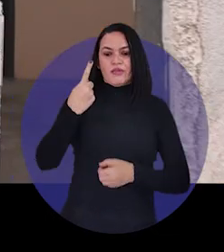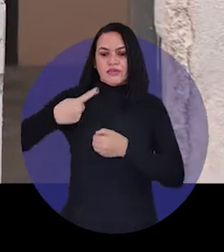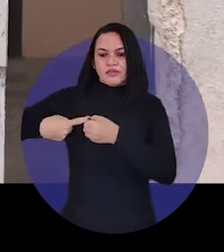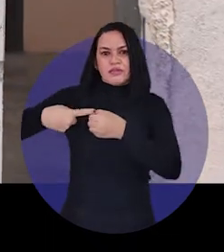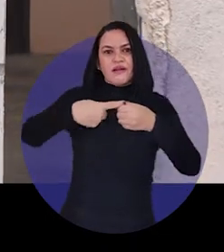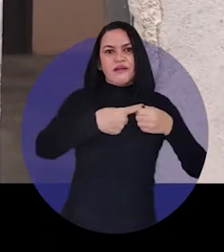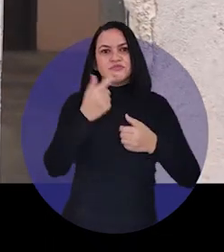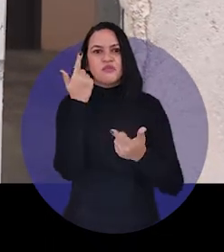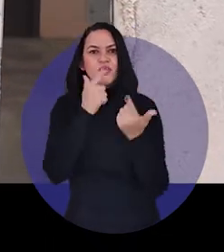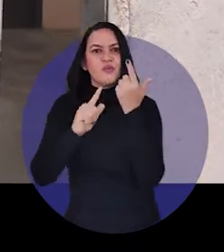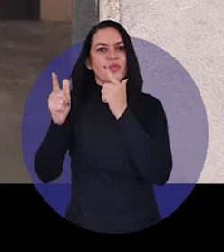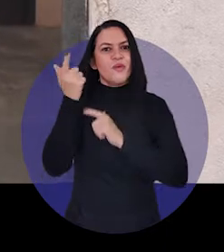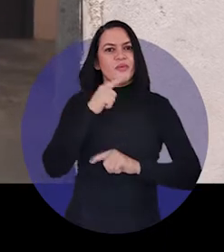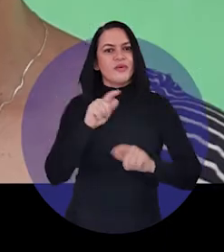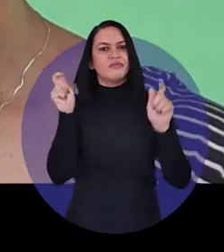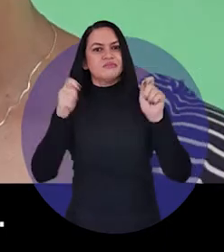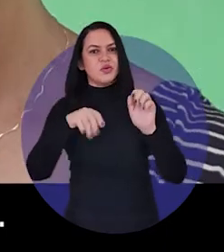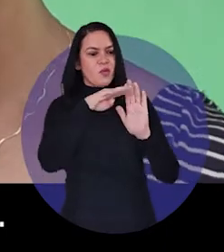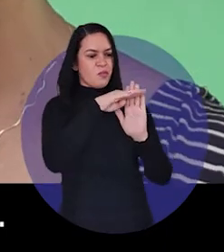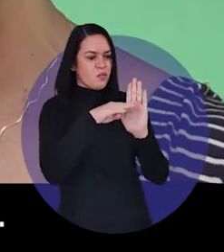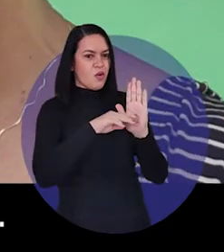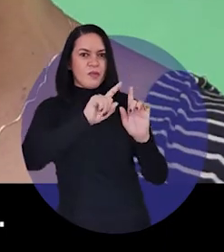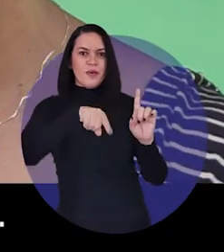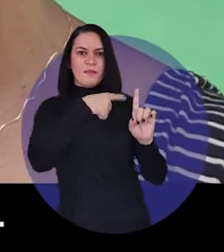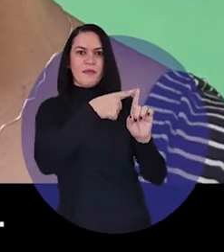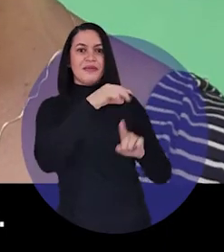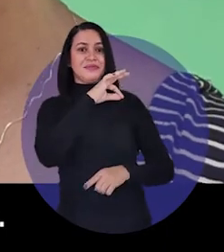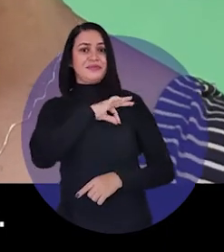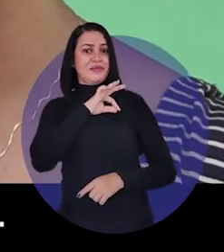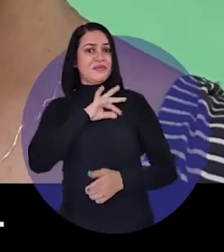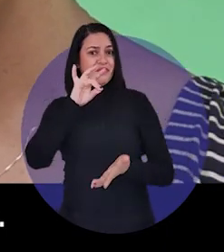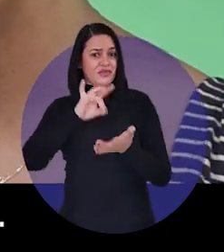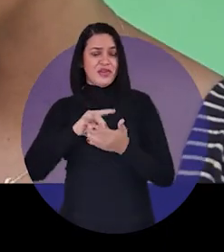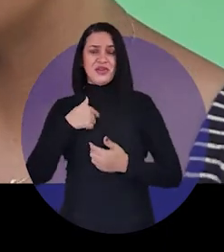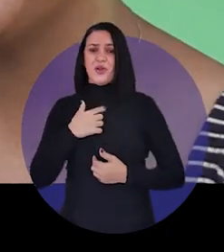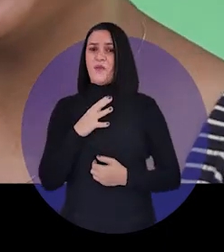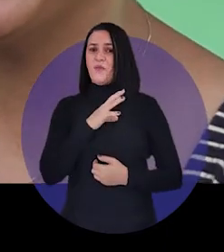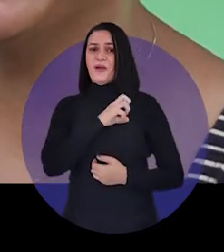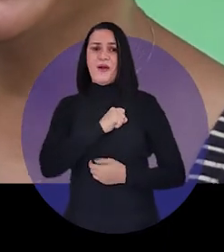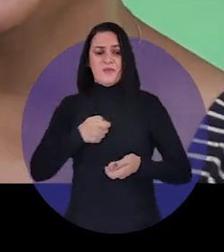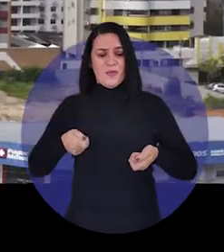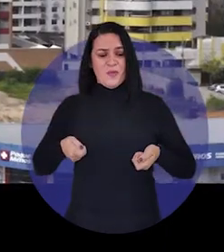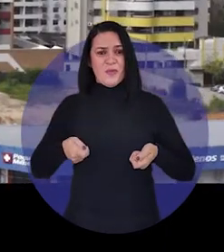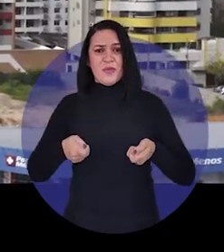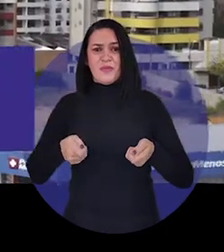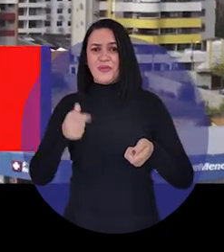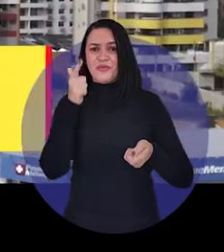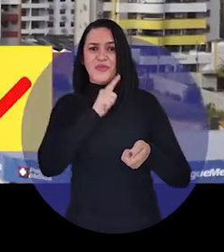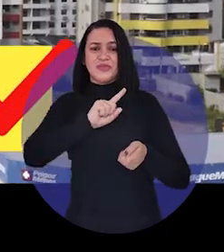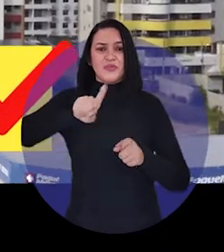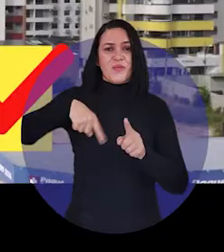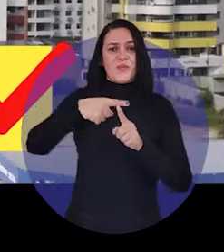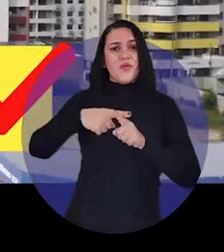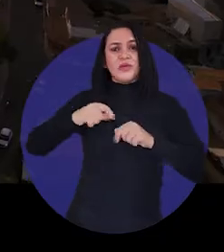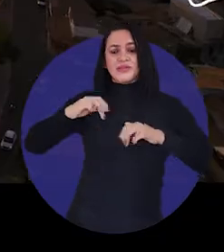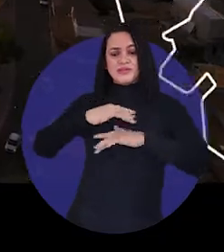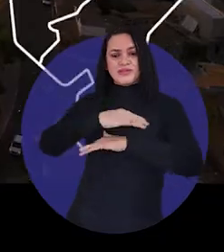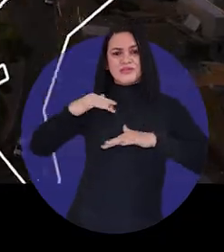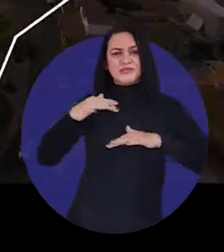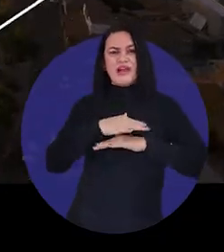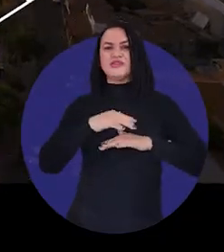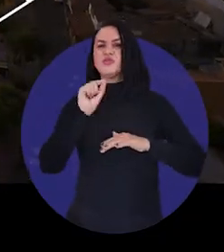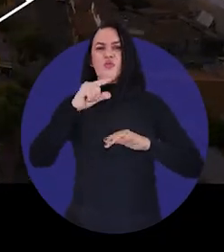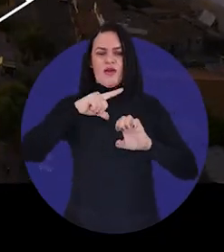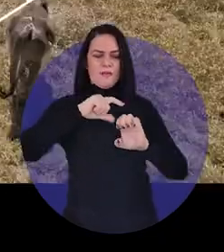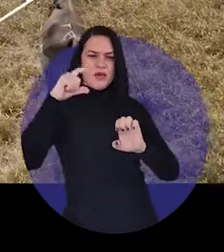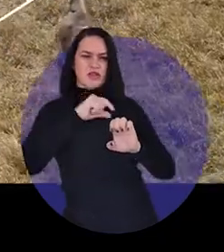municípios foram beneficiados. O programa Mais Renda é Mais Renda mesmo. Eu amo meu carrinho. Com Cidade Empreendedora, Flavio